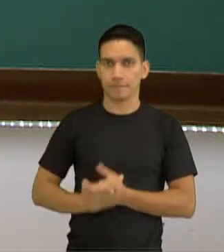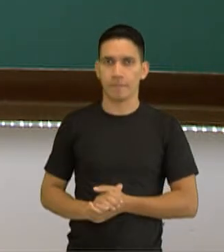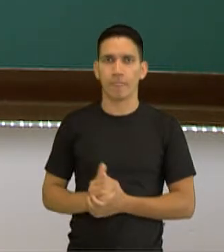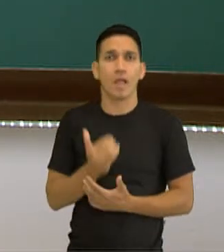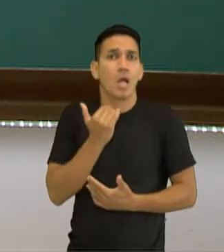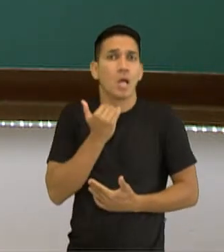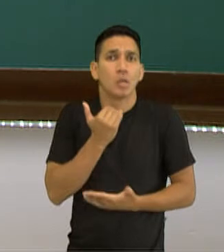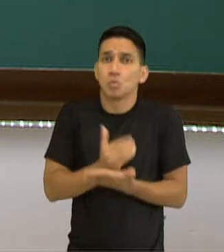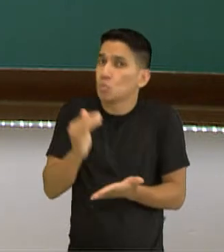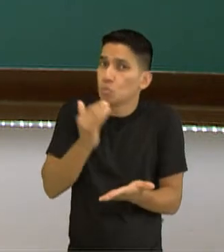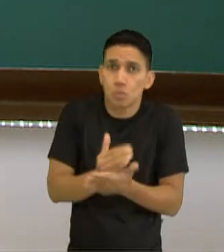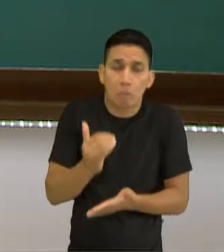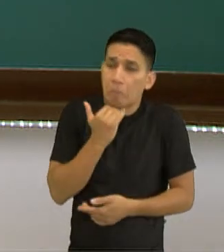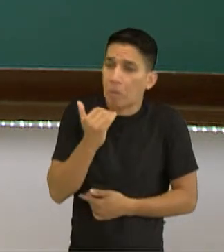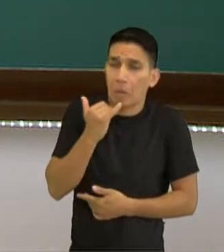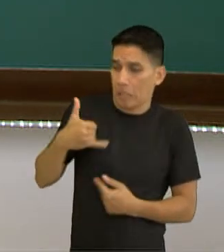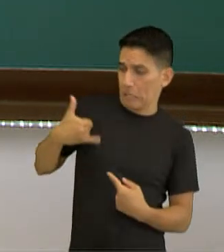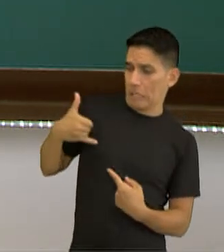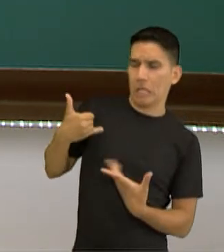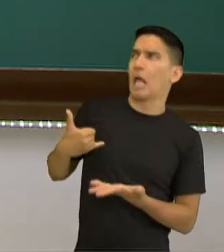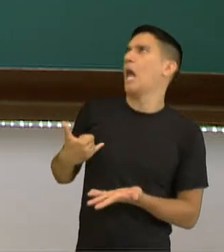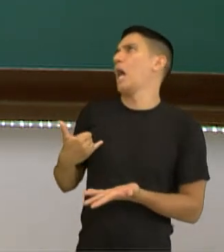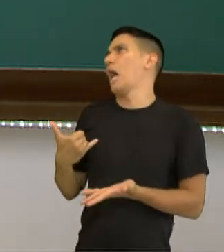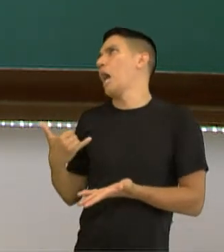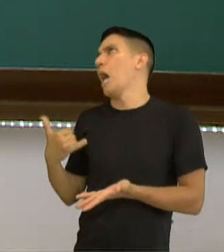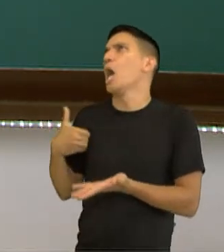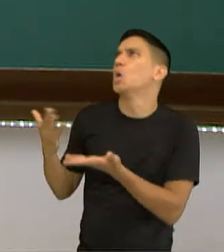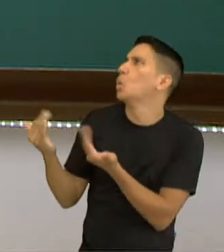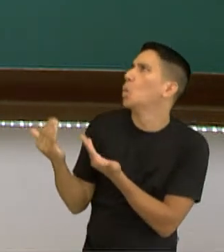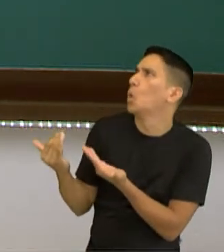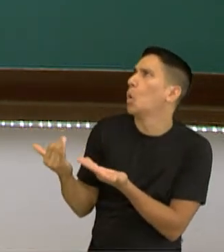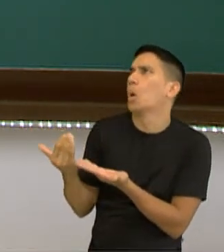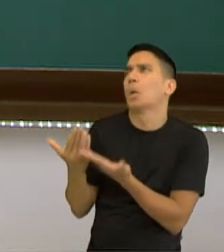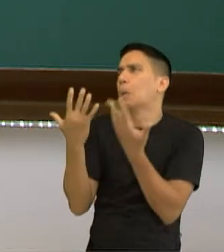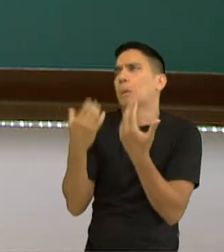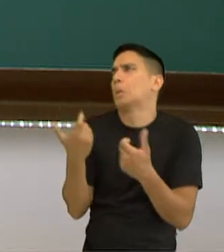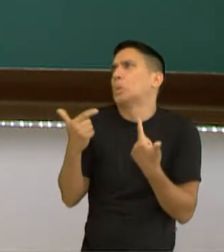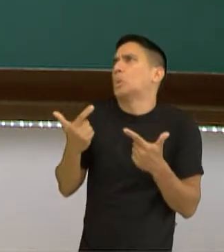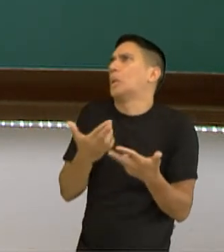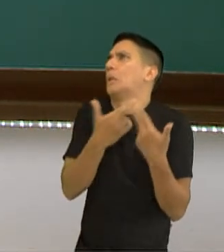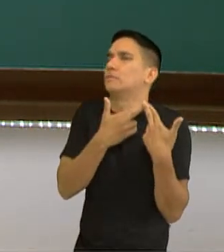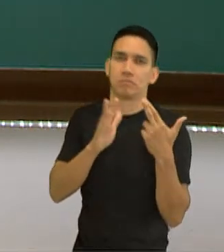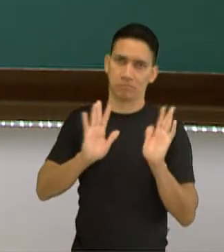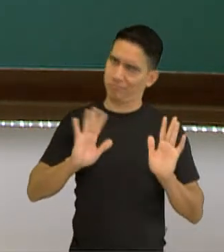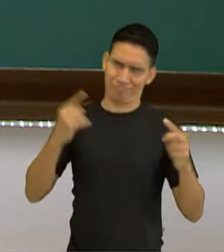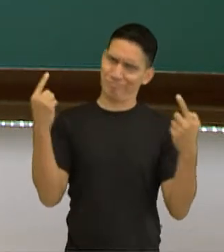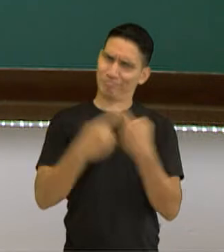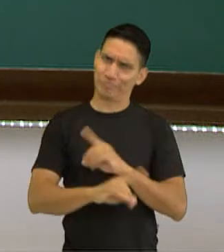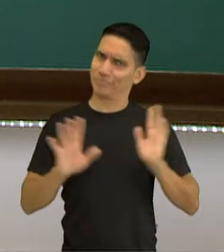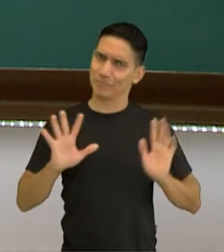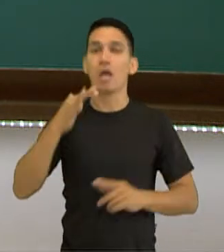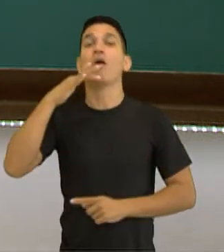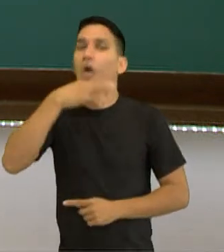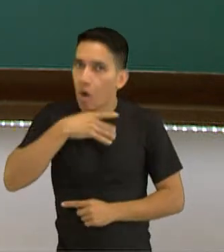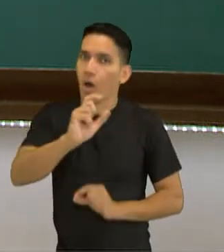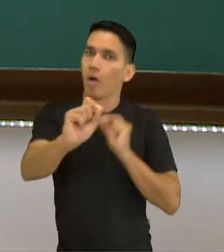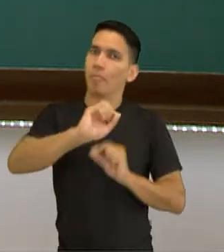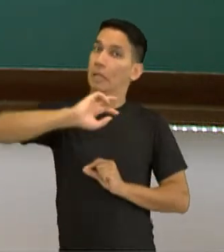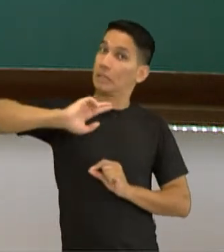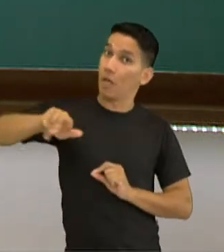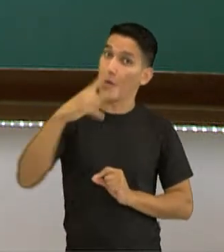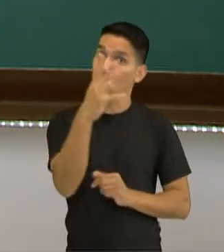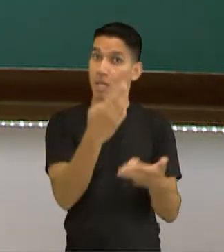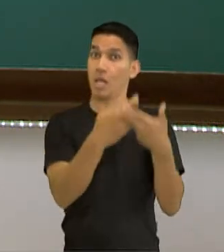importa a idade. Não dá para usar o argumento da idade para não cumprir com uma responsabilidade. Logicamente, não é sua